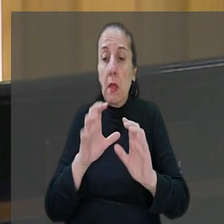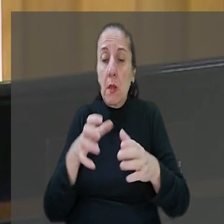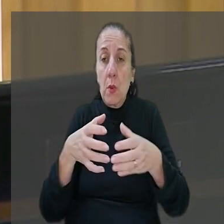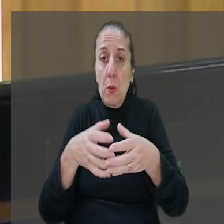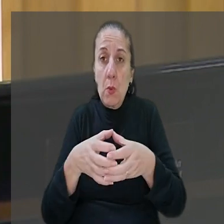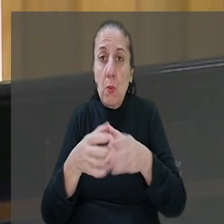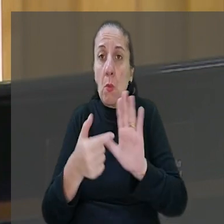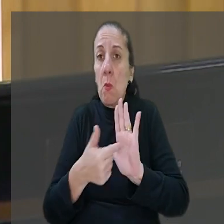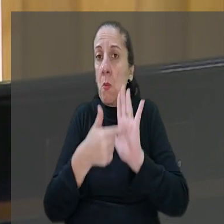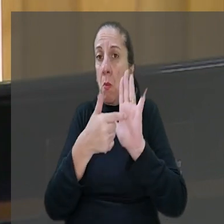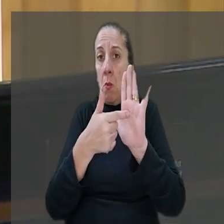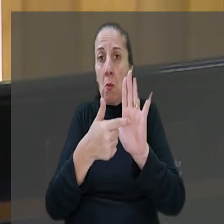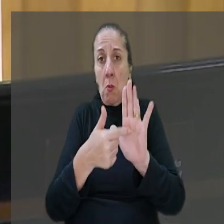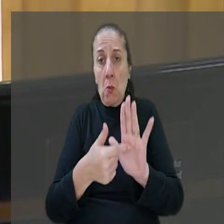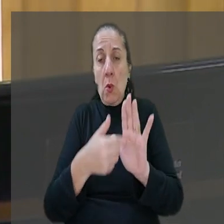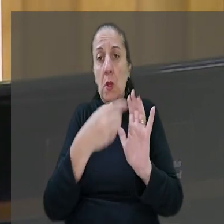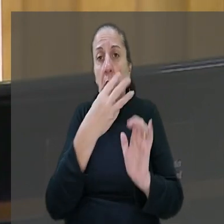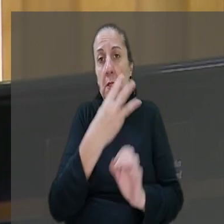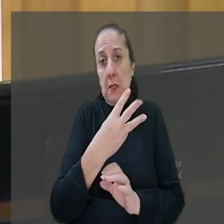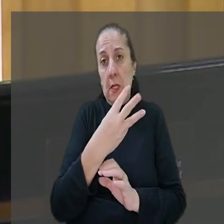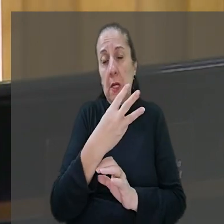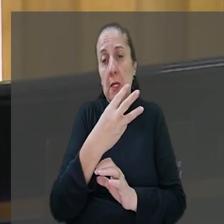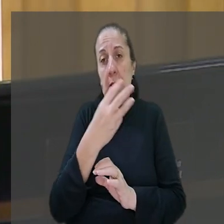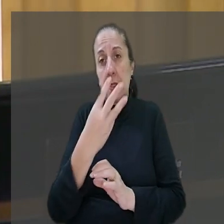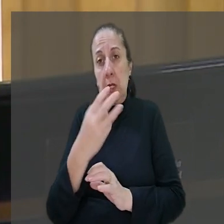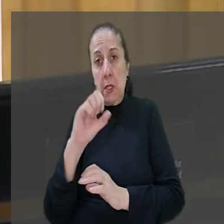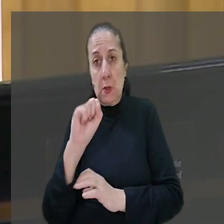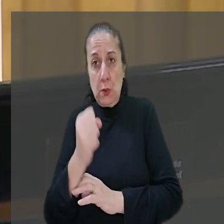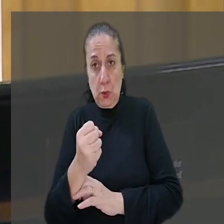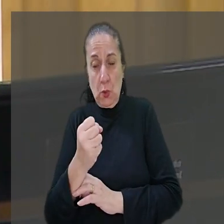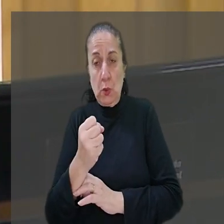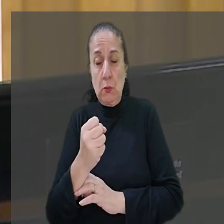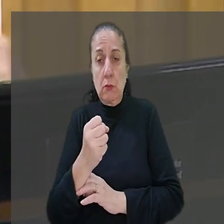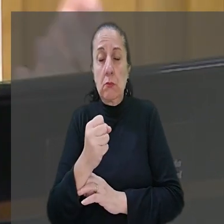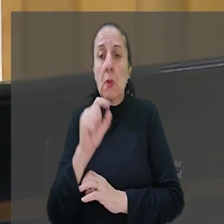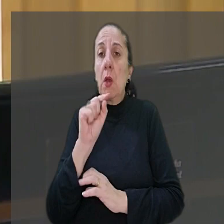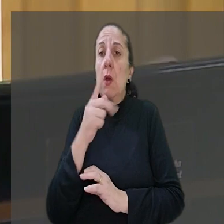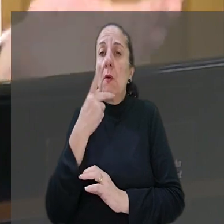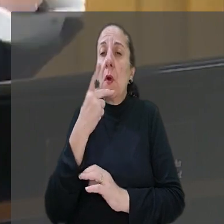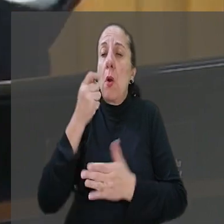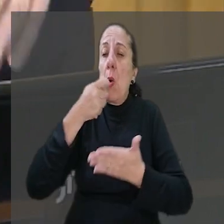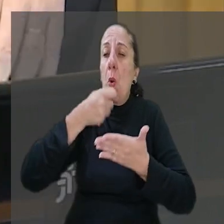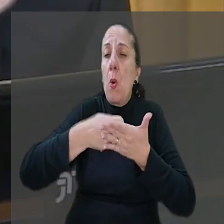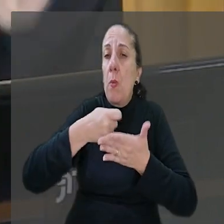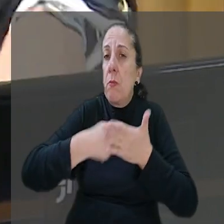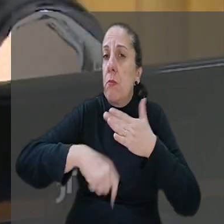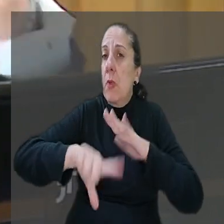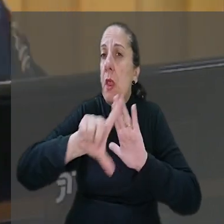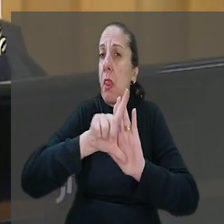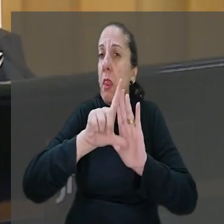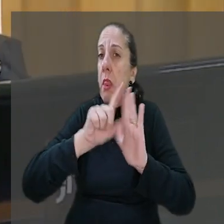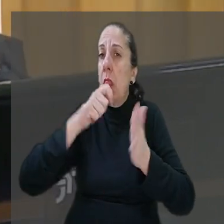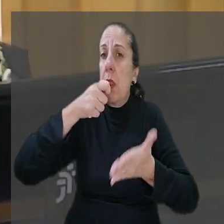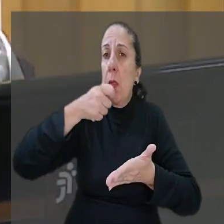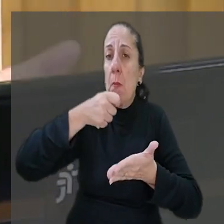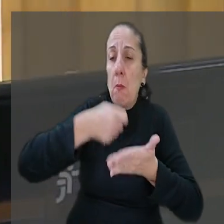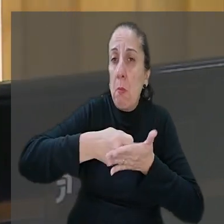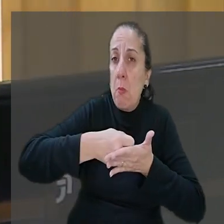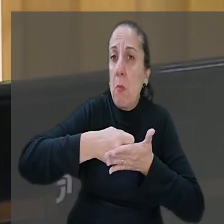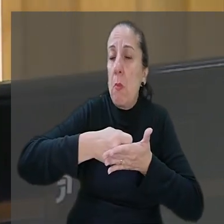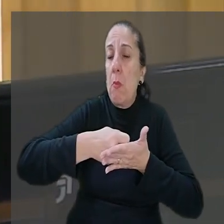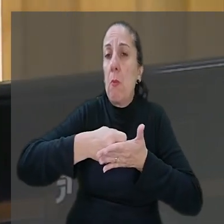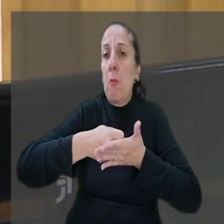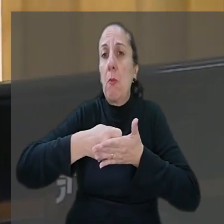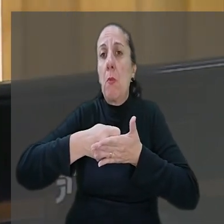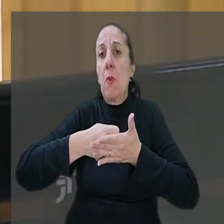Corte, como demonstra a Súmula 338, Ciso I, ainda mais considerando a obrigação legal imposta e